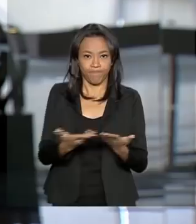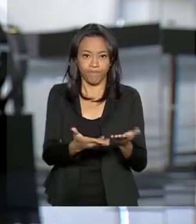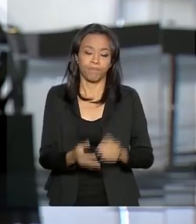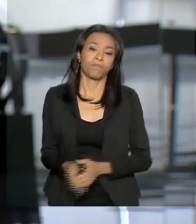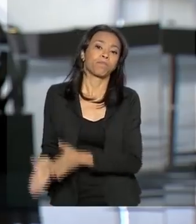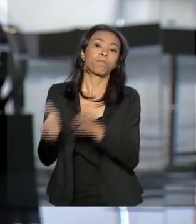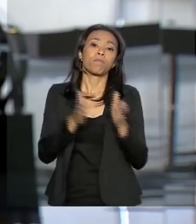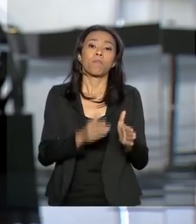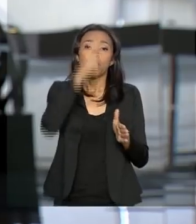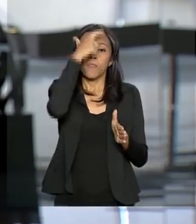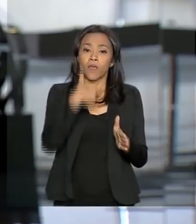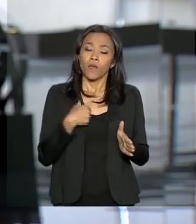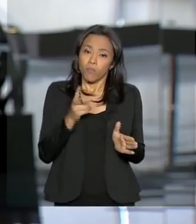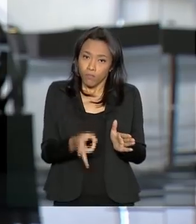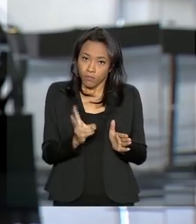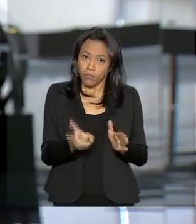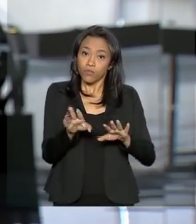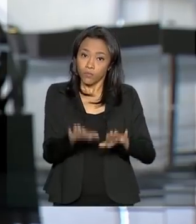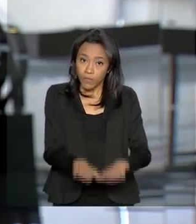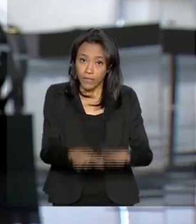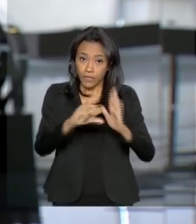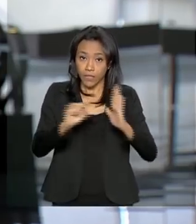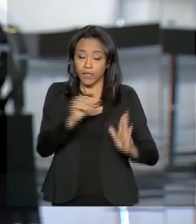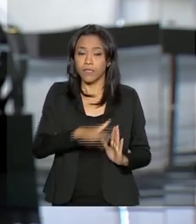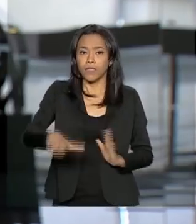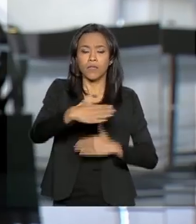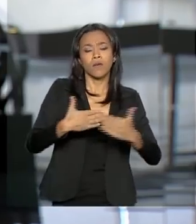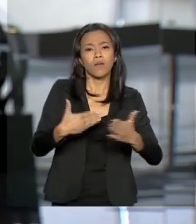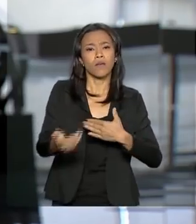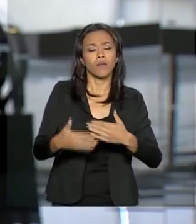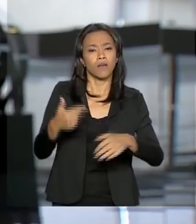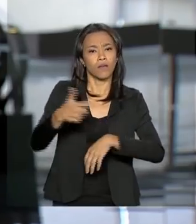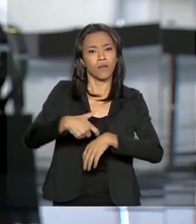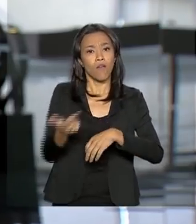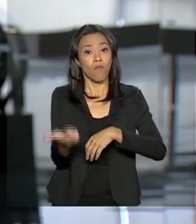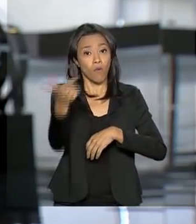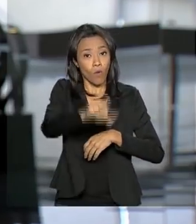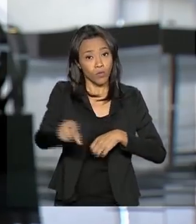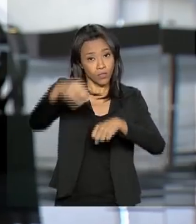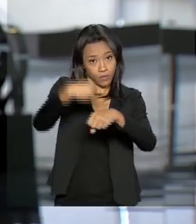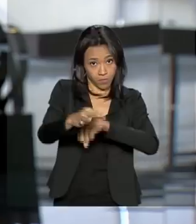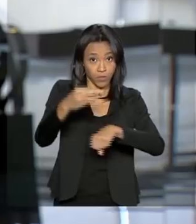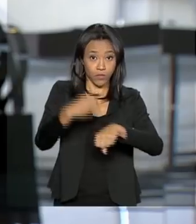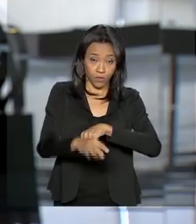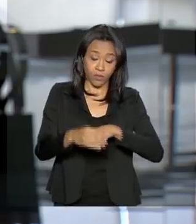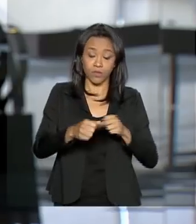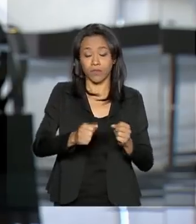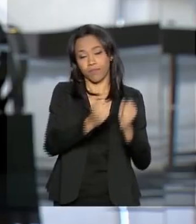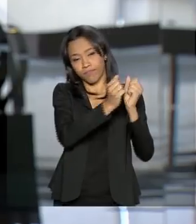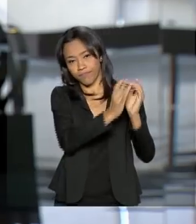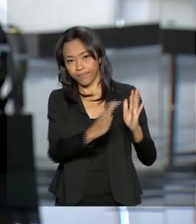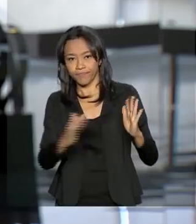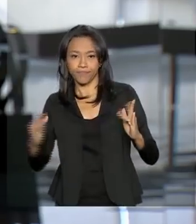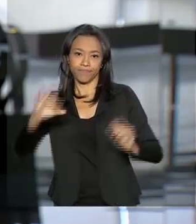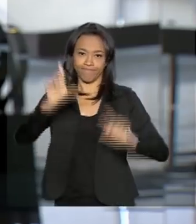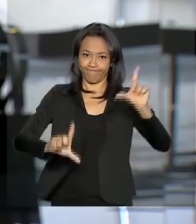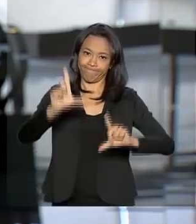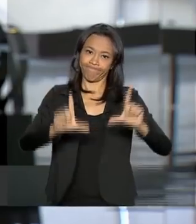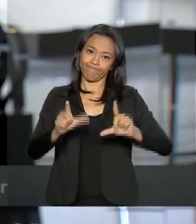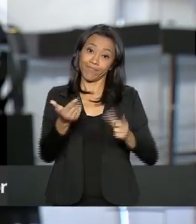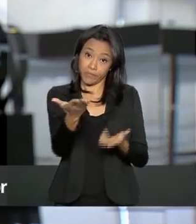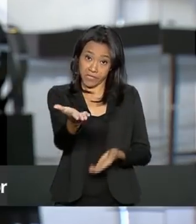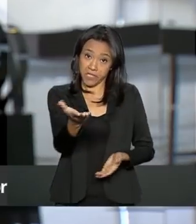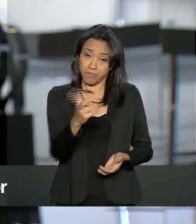Eu continuo aqui no Palácio do Planalto e volto a qualquer momento com outras informações ao longo da nossa programação.